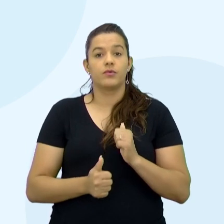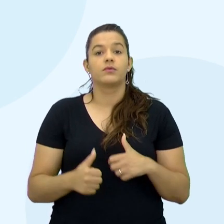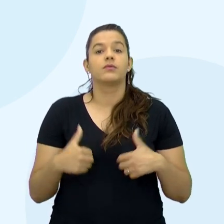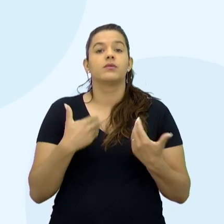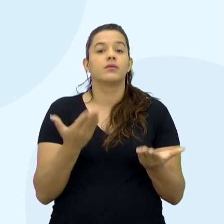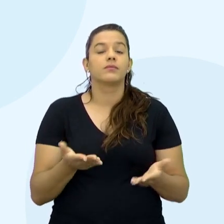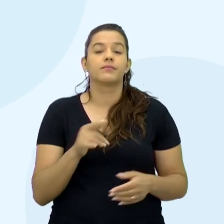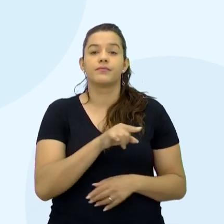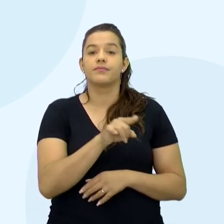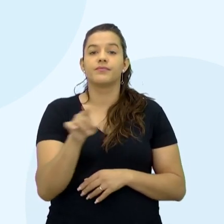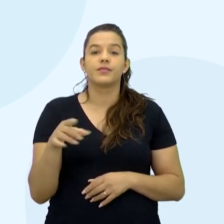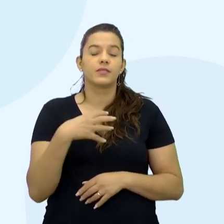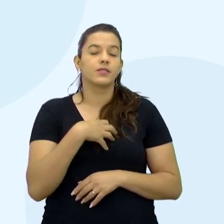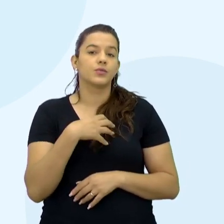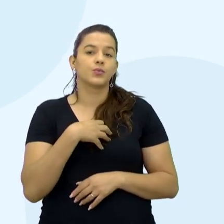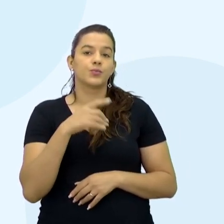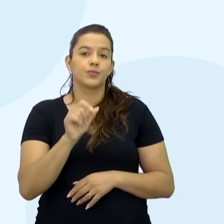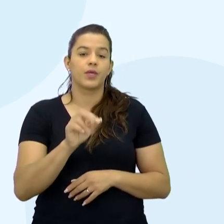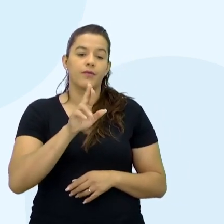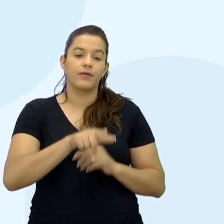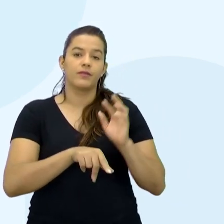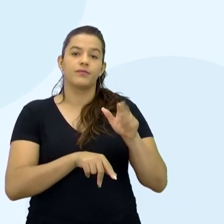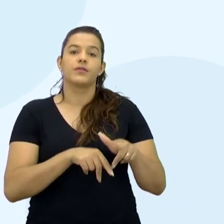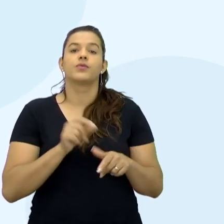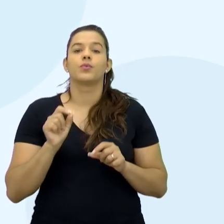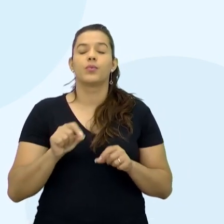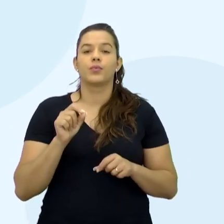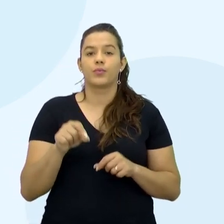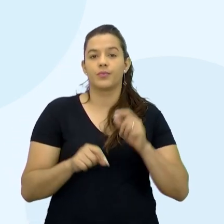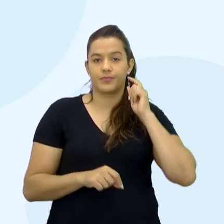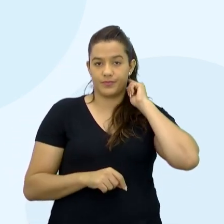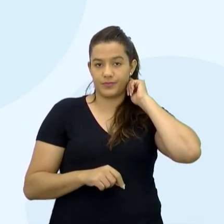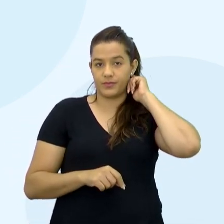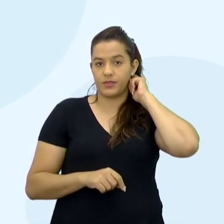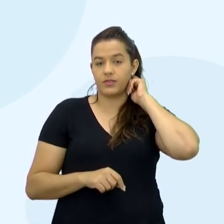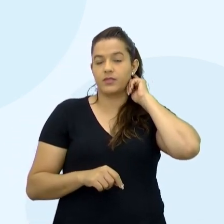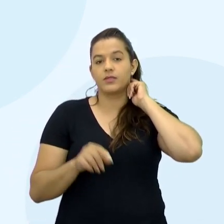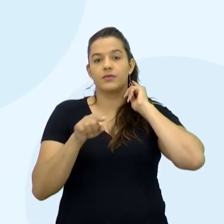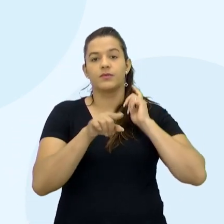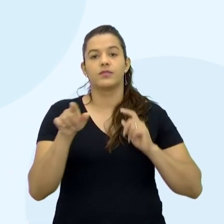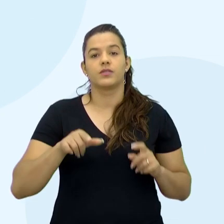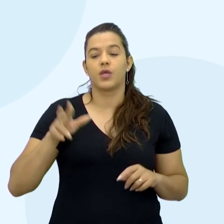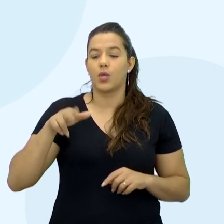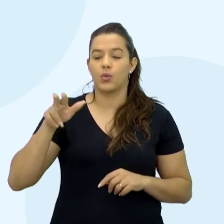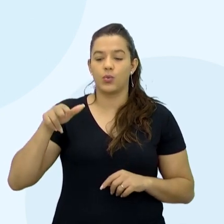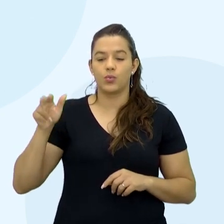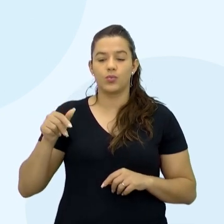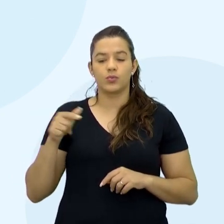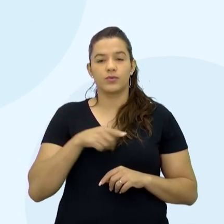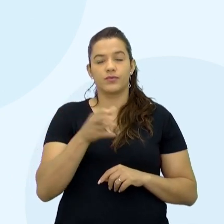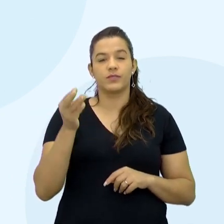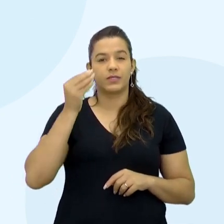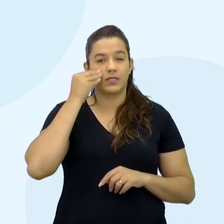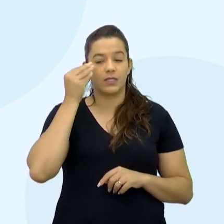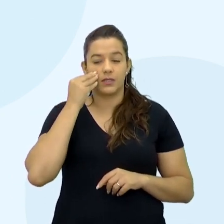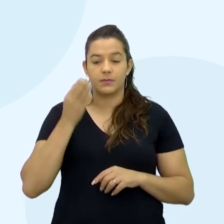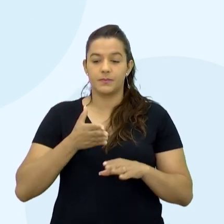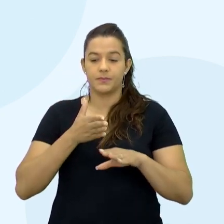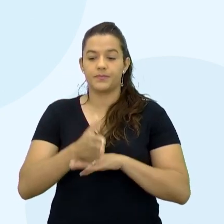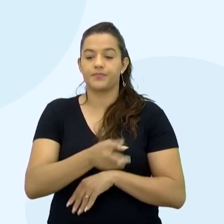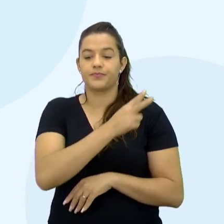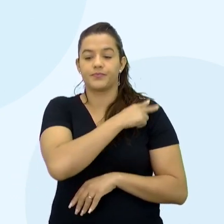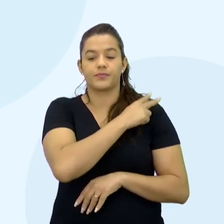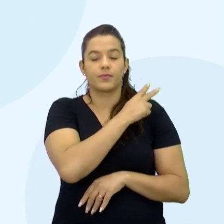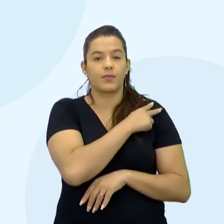quais as sensações É o que eu te falo Quem nunca jogou o futsal Quem nunca Até chegou na segunda série Sem